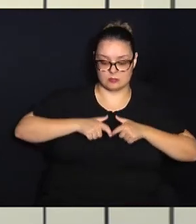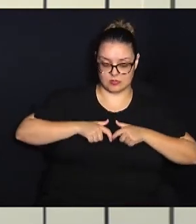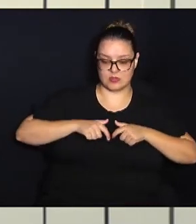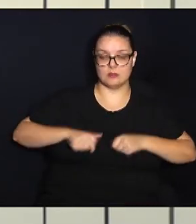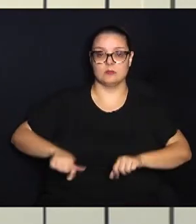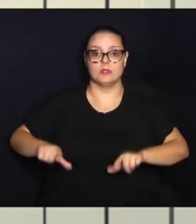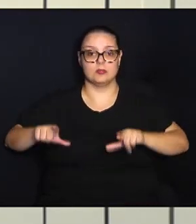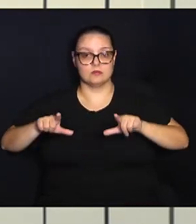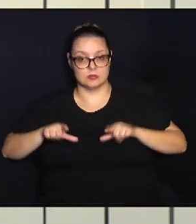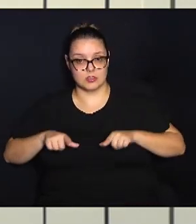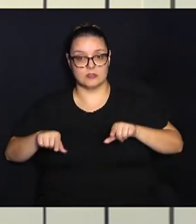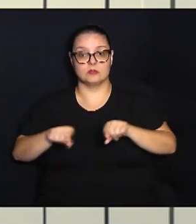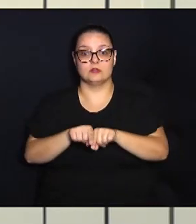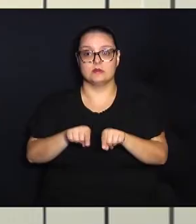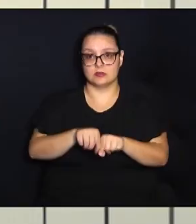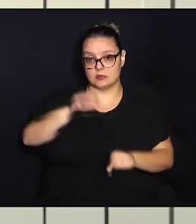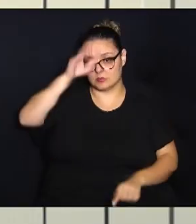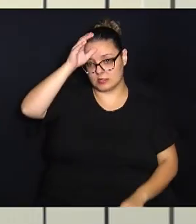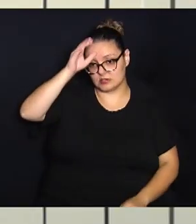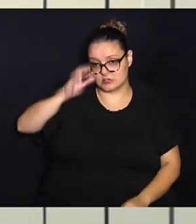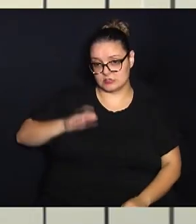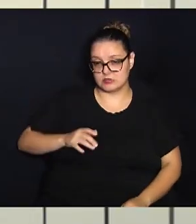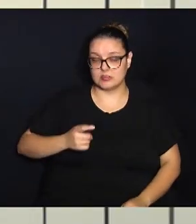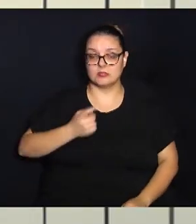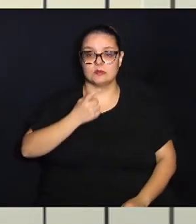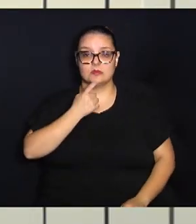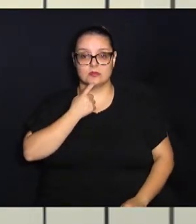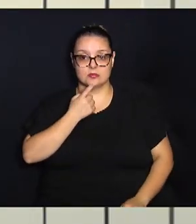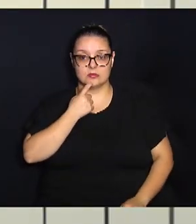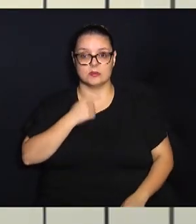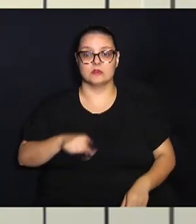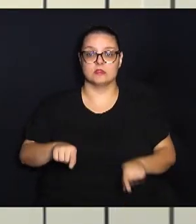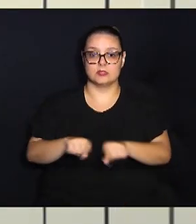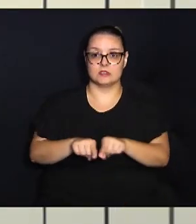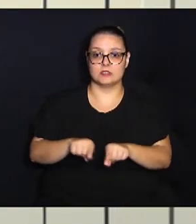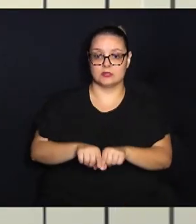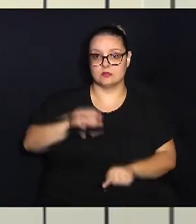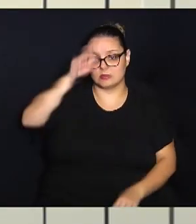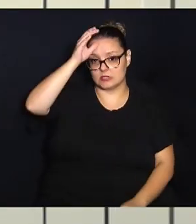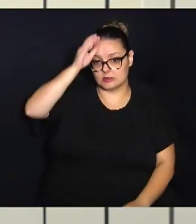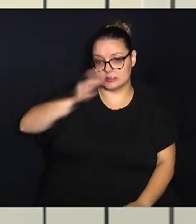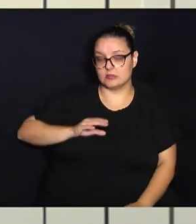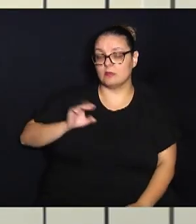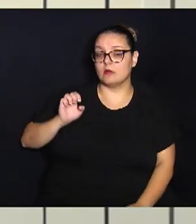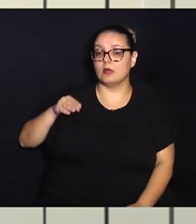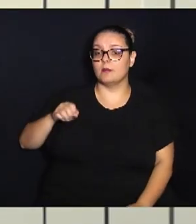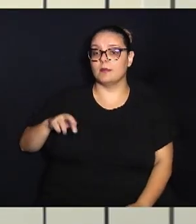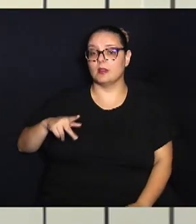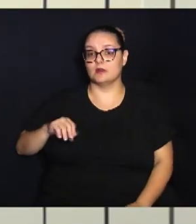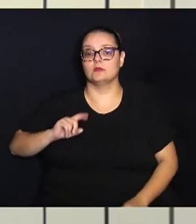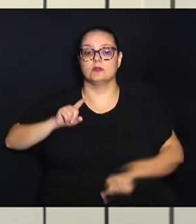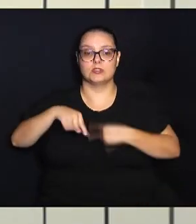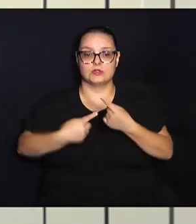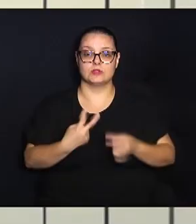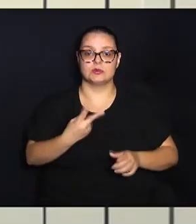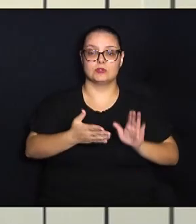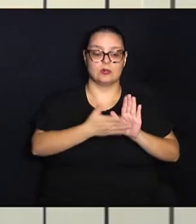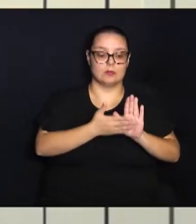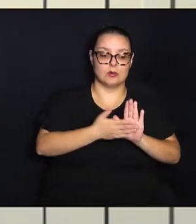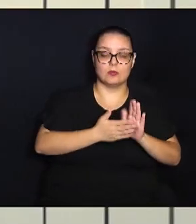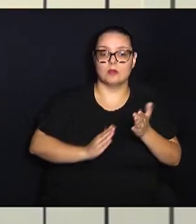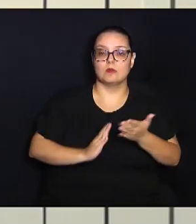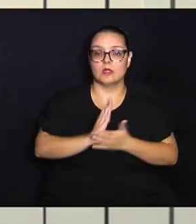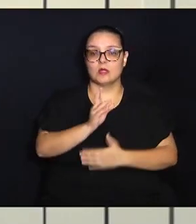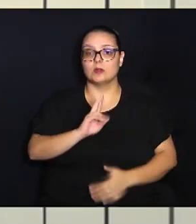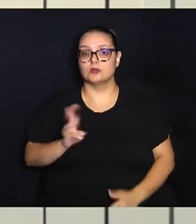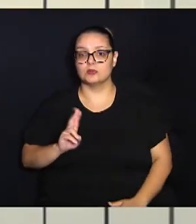diplomas, além dos títulos de cidadão campineiro ou cidadão emérito. As outras duas propostas aprovadas dão